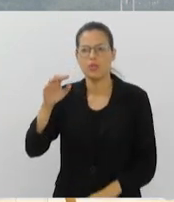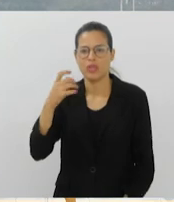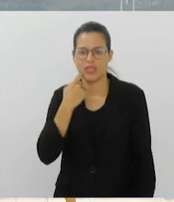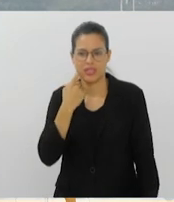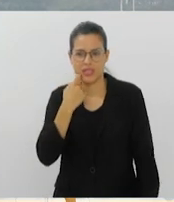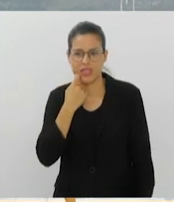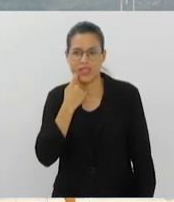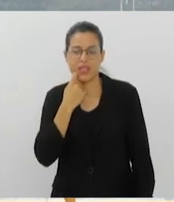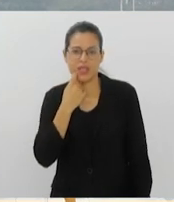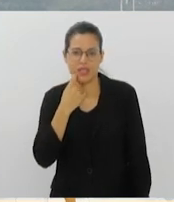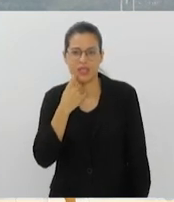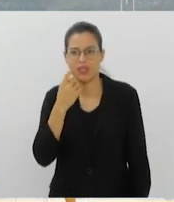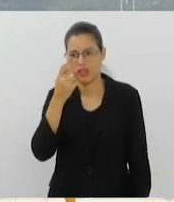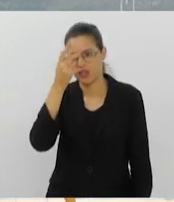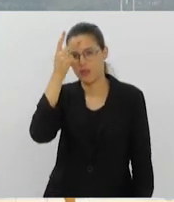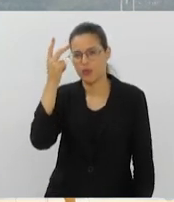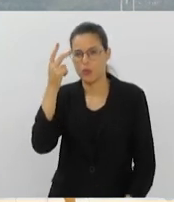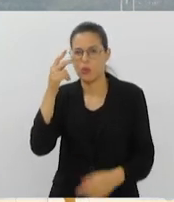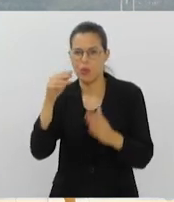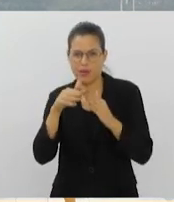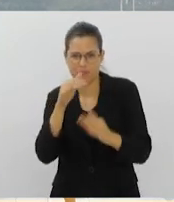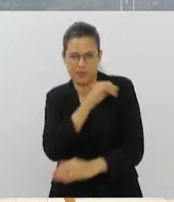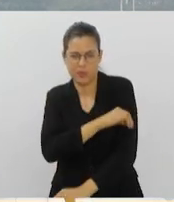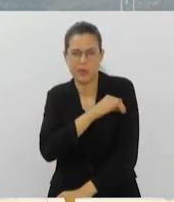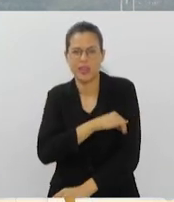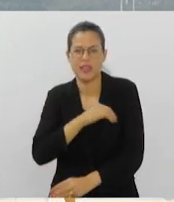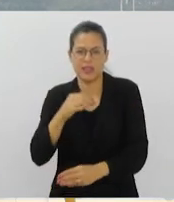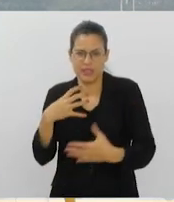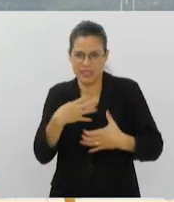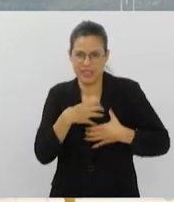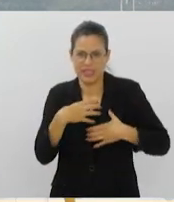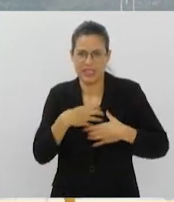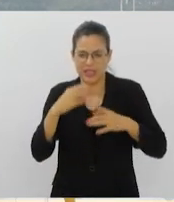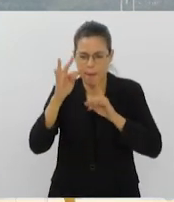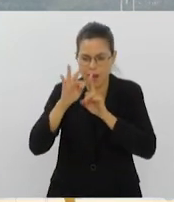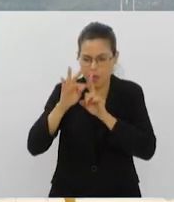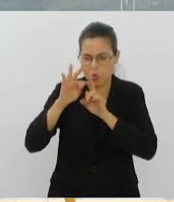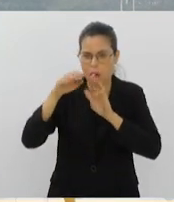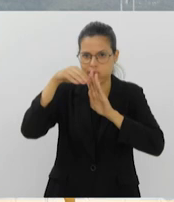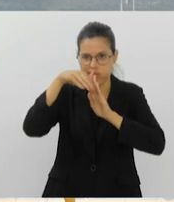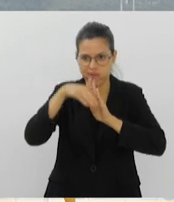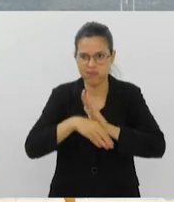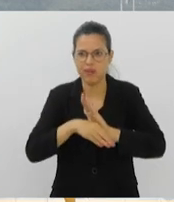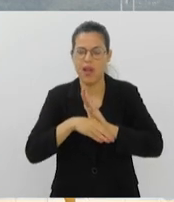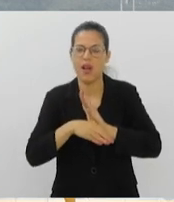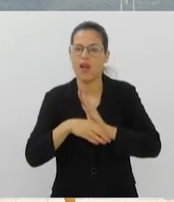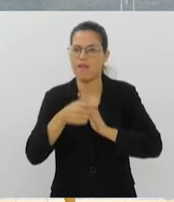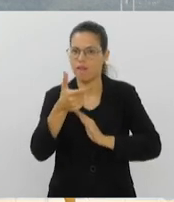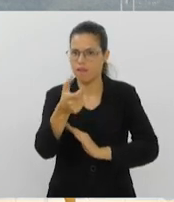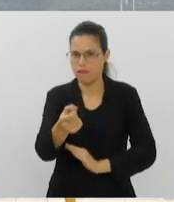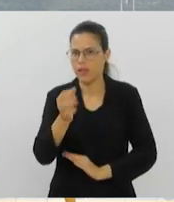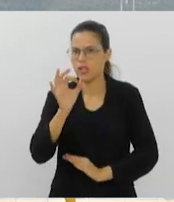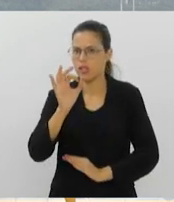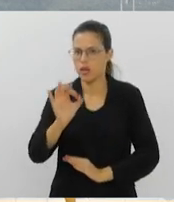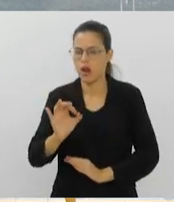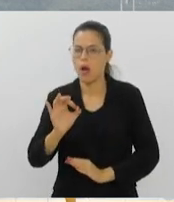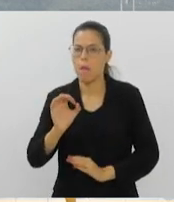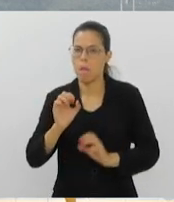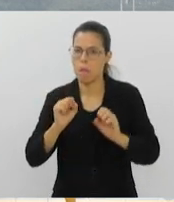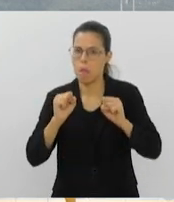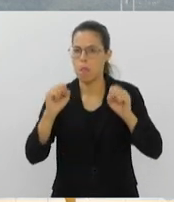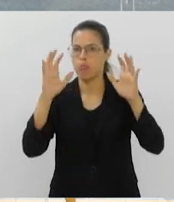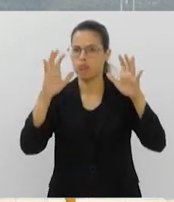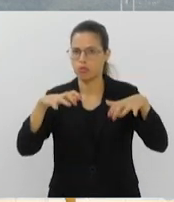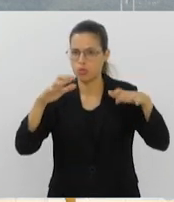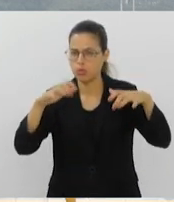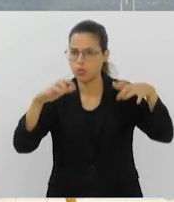sentir aí uma queda brusca na temperatura. A mínima deve chegar a 20 graus, com a possibilidade de pancada de